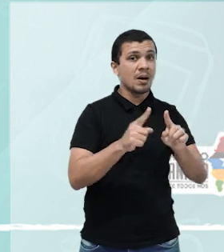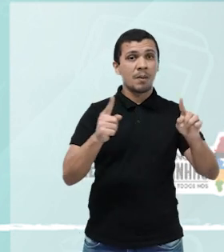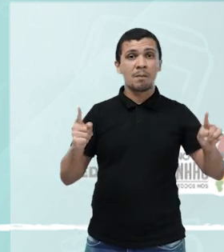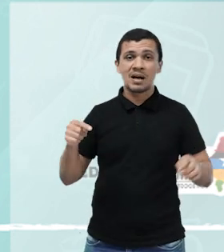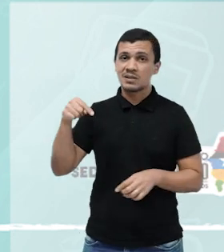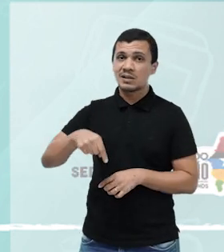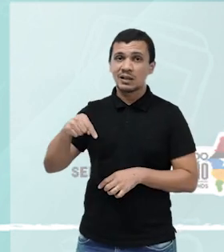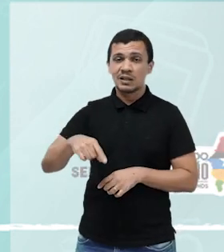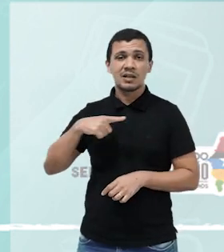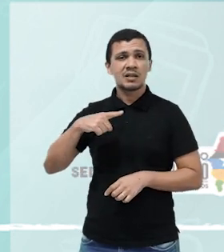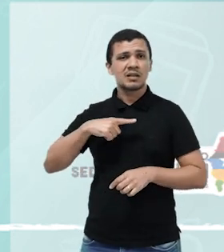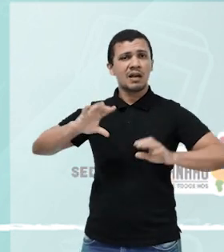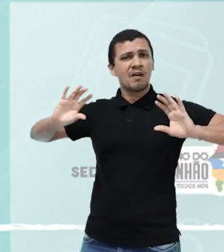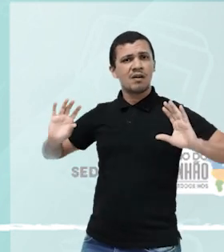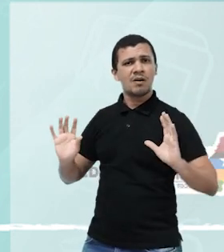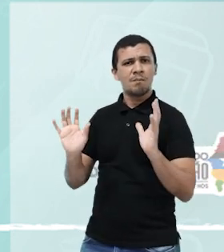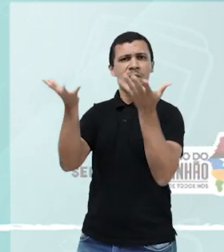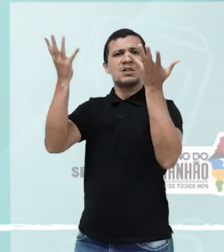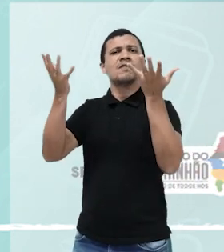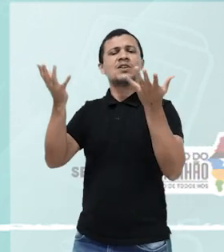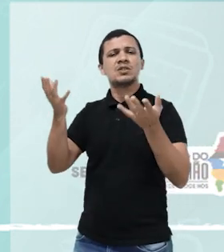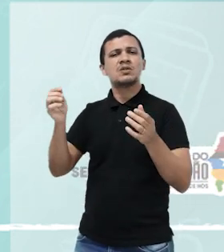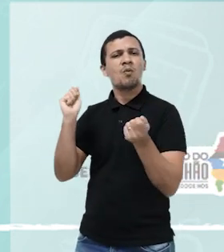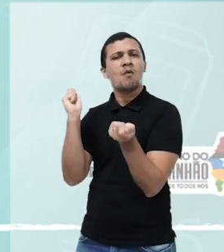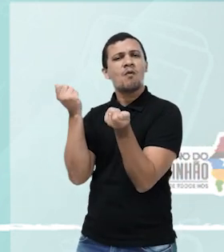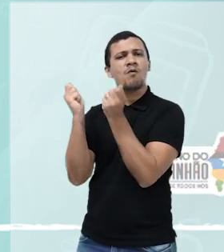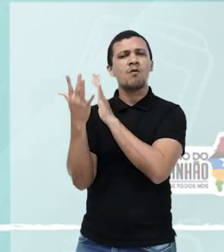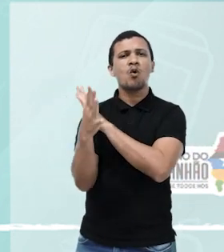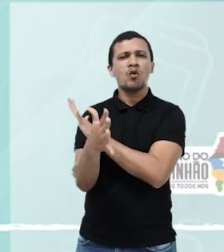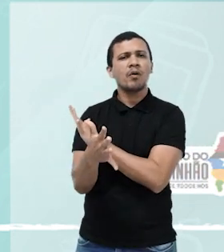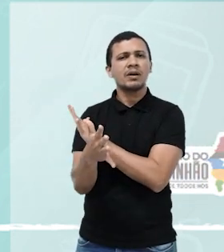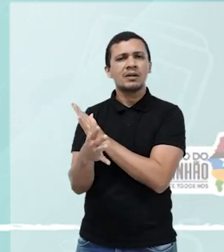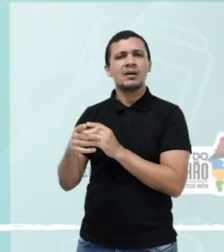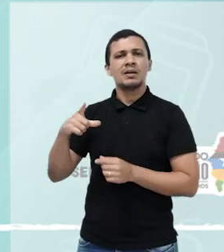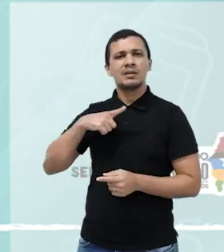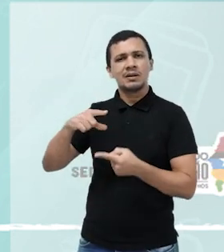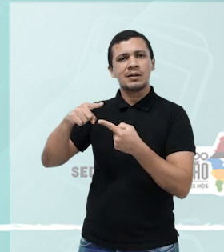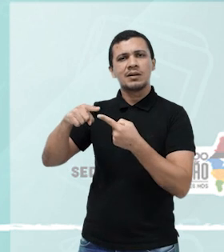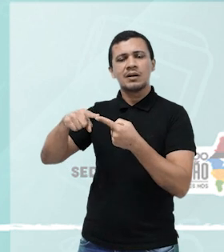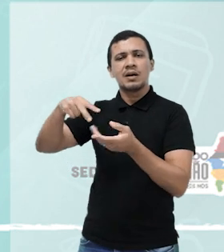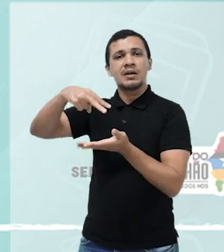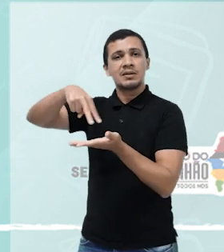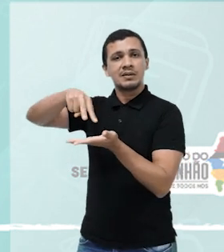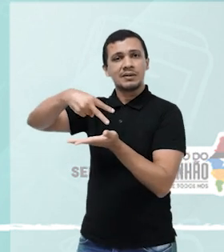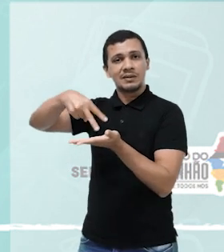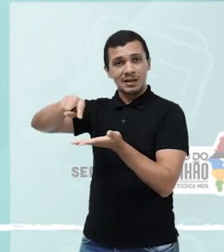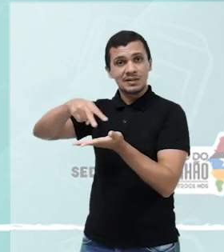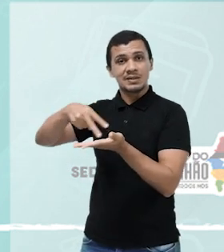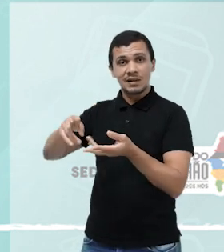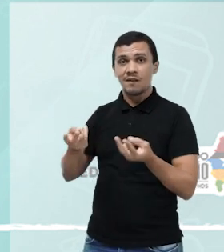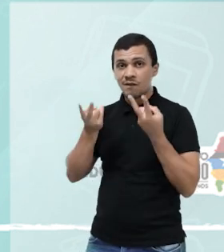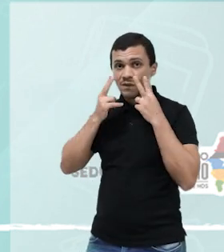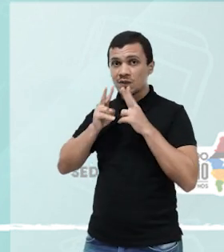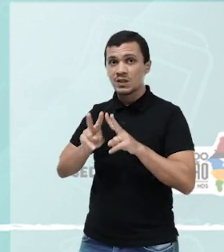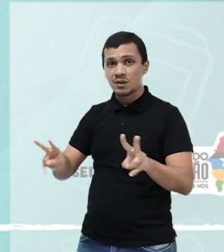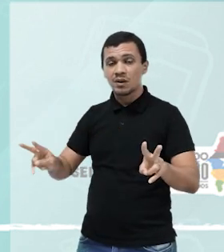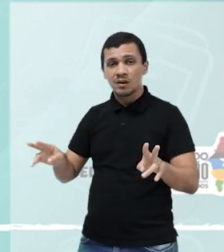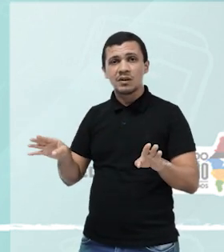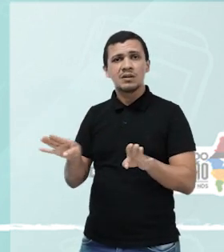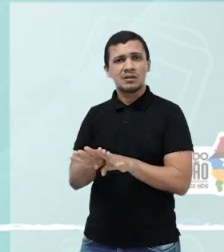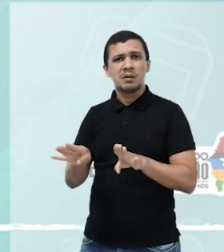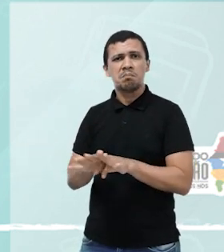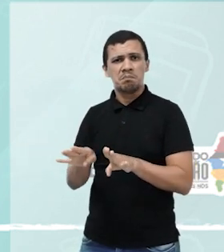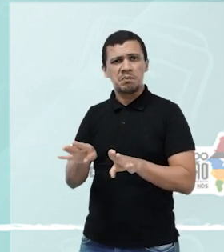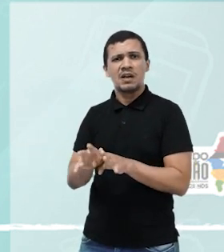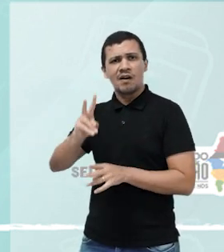diversas manifestações folclóricas que são pautadas em dança, visualmente, e são muito